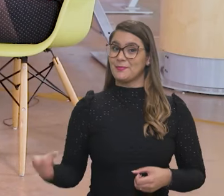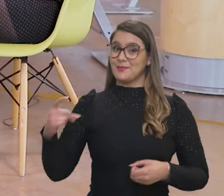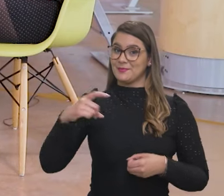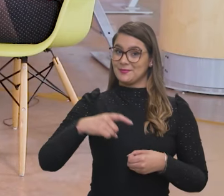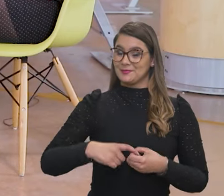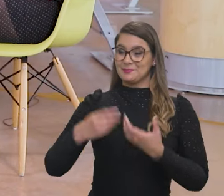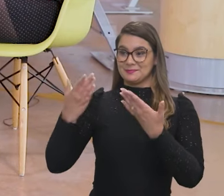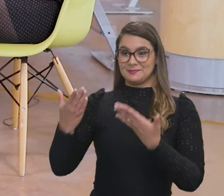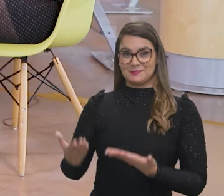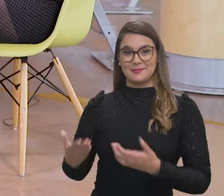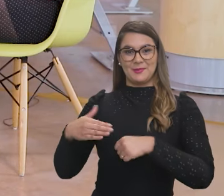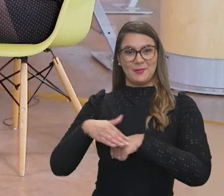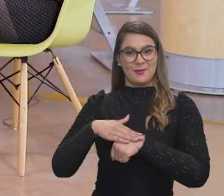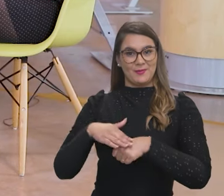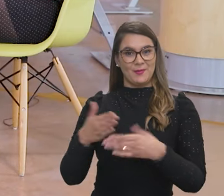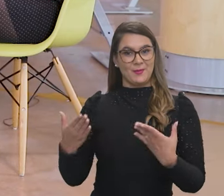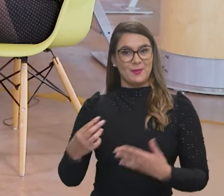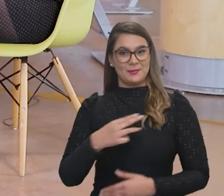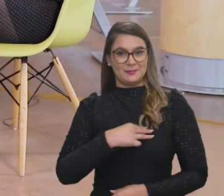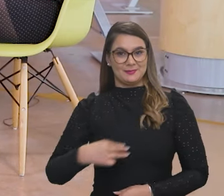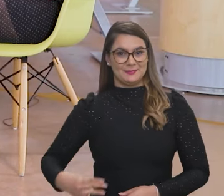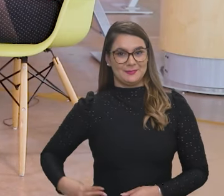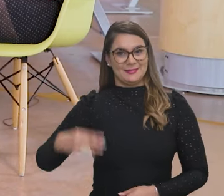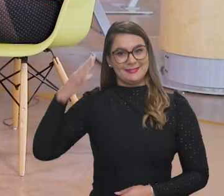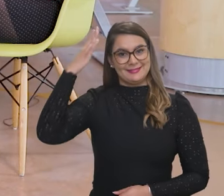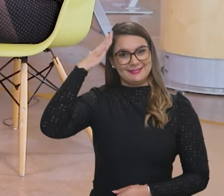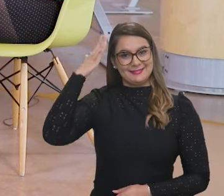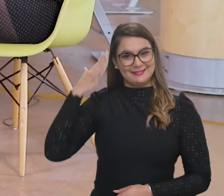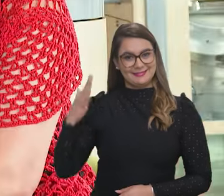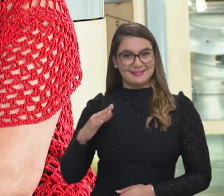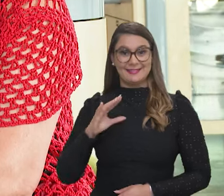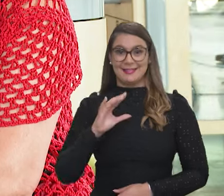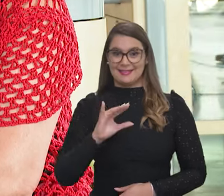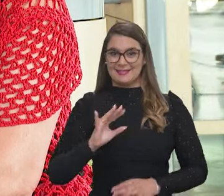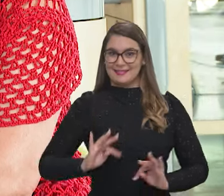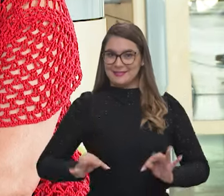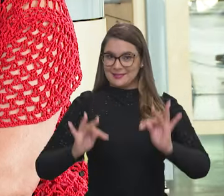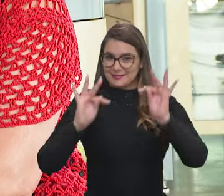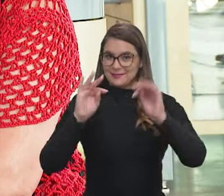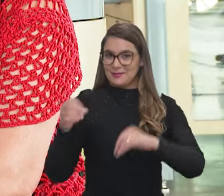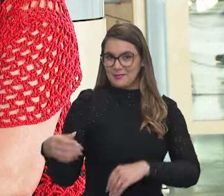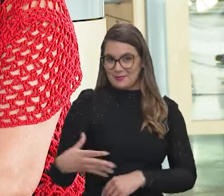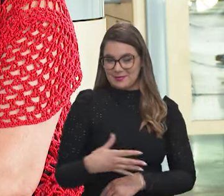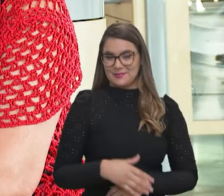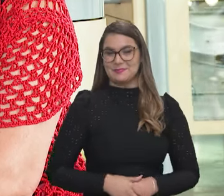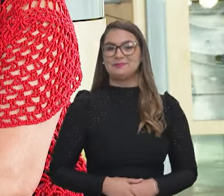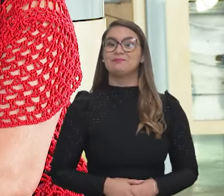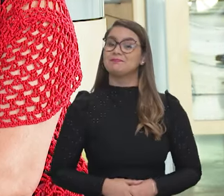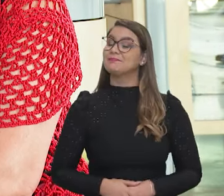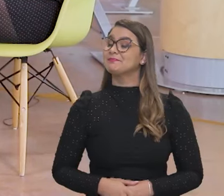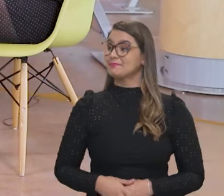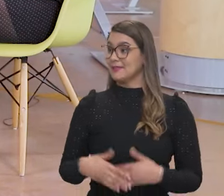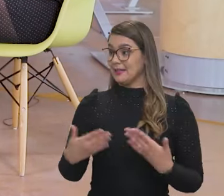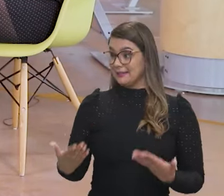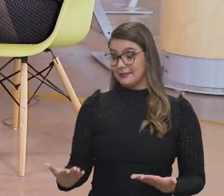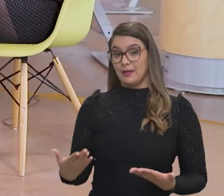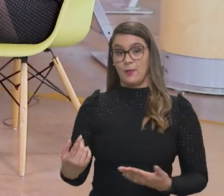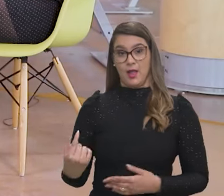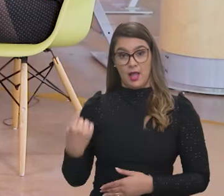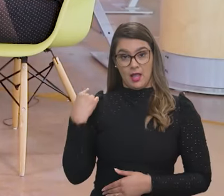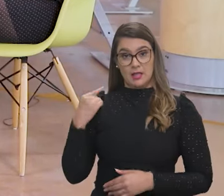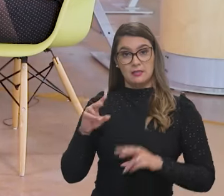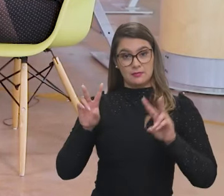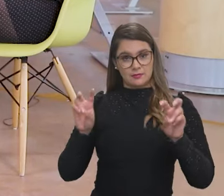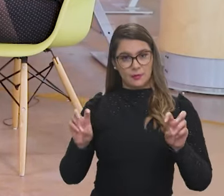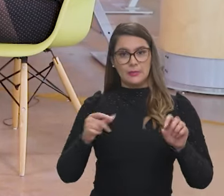Já estamos de volta aqui com a nossa conversa. Hoje com a ministra Luciana Santos, da Ciência, Tecnologia e Inovação. Bom, ministra,